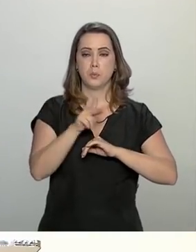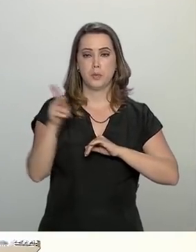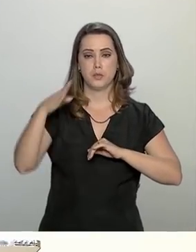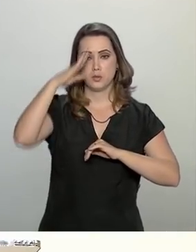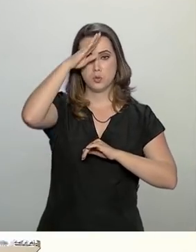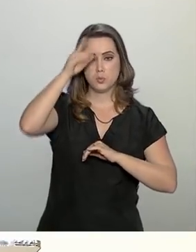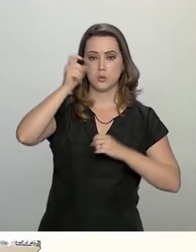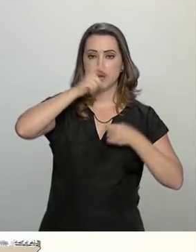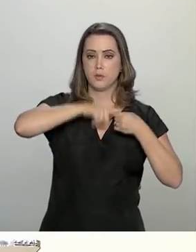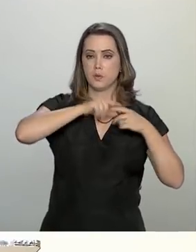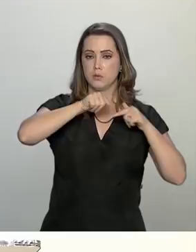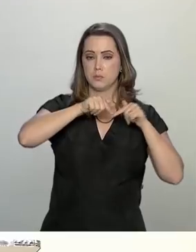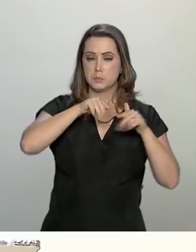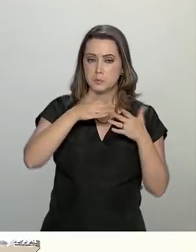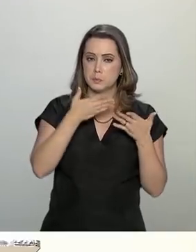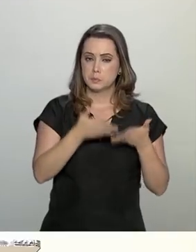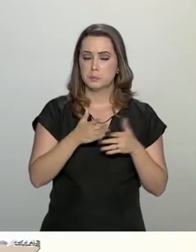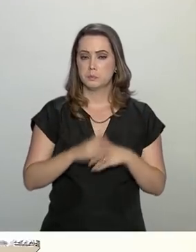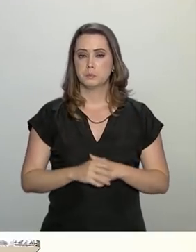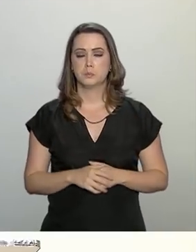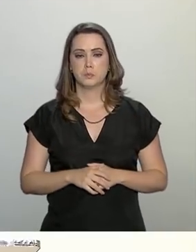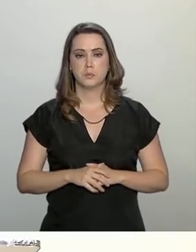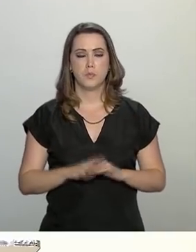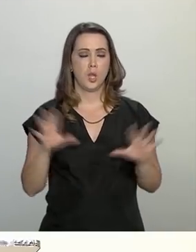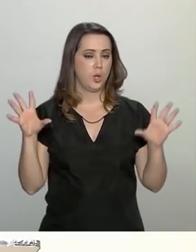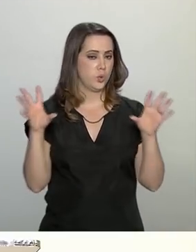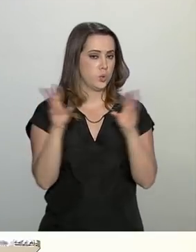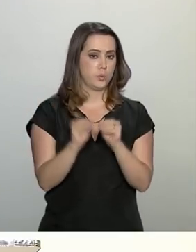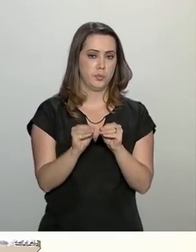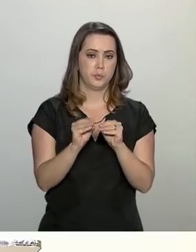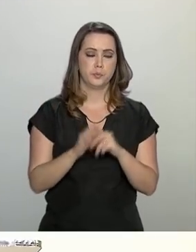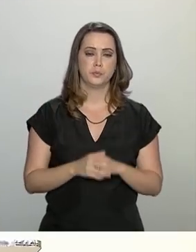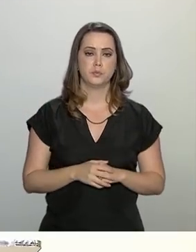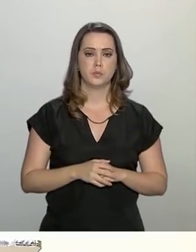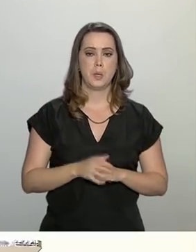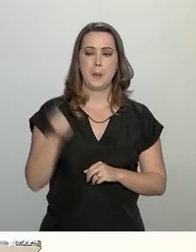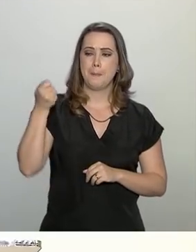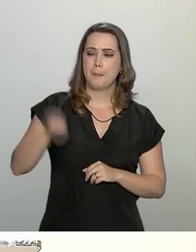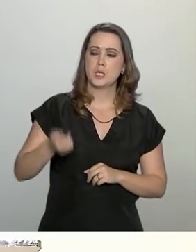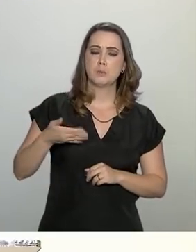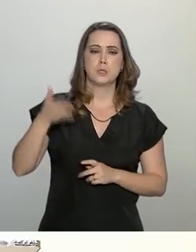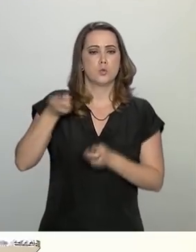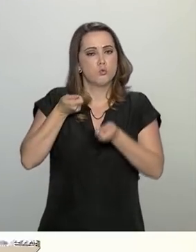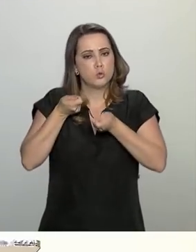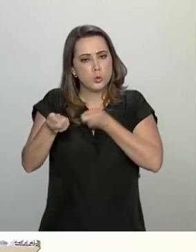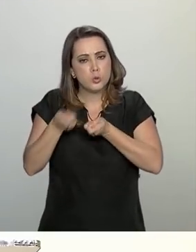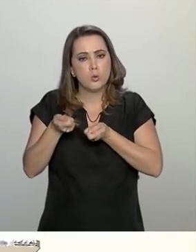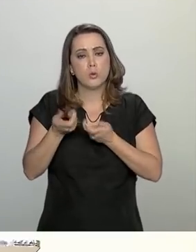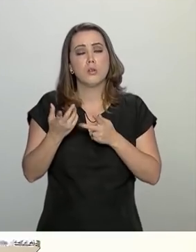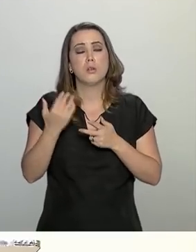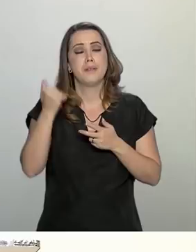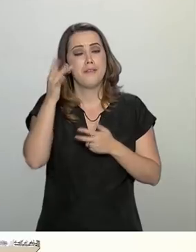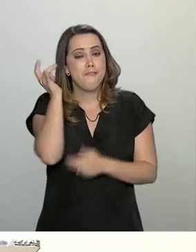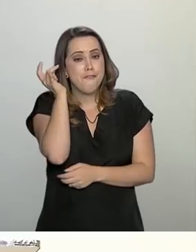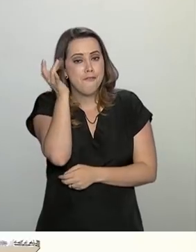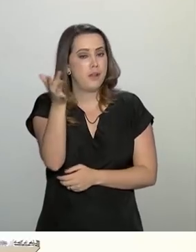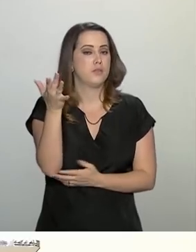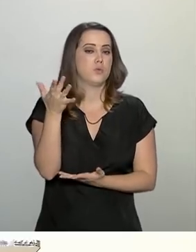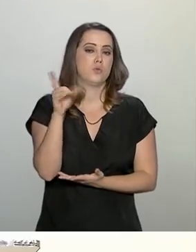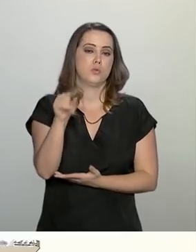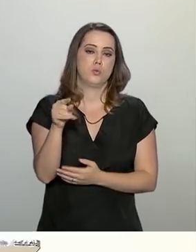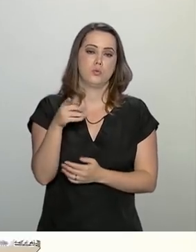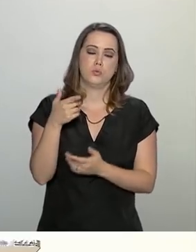presidente. Em resumo, penas mais rigorosas e de mais fáceis